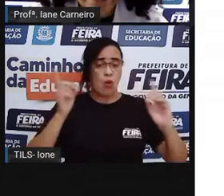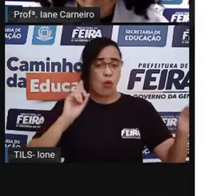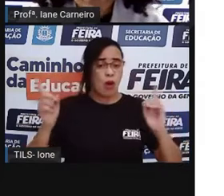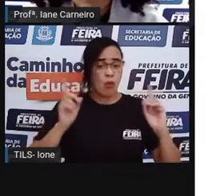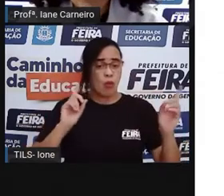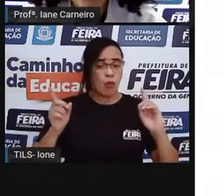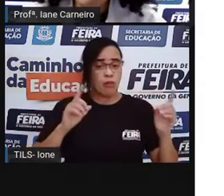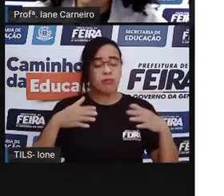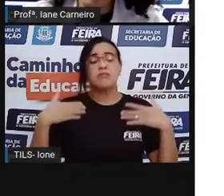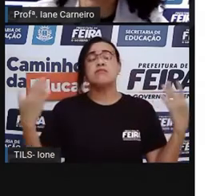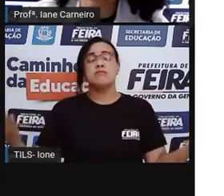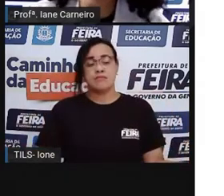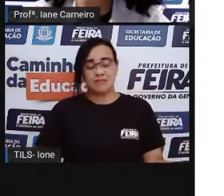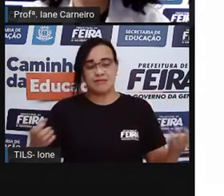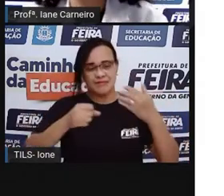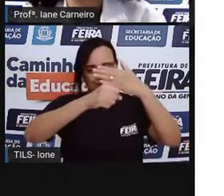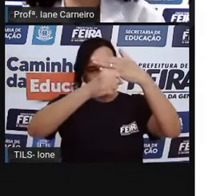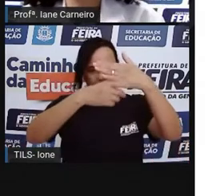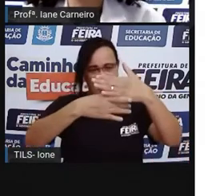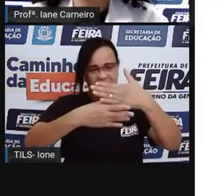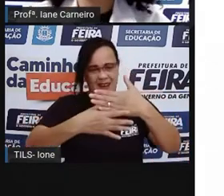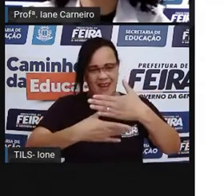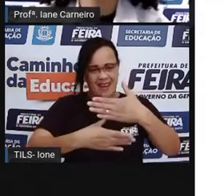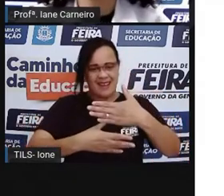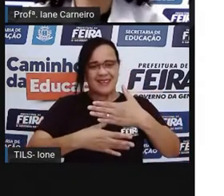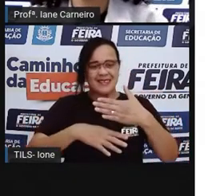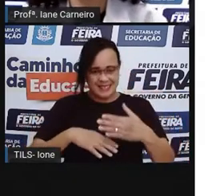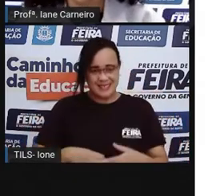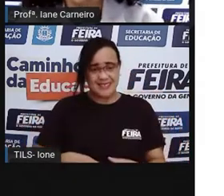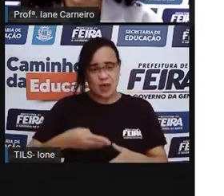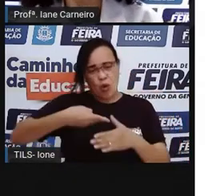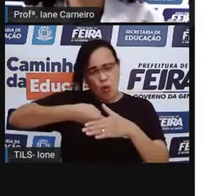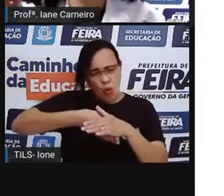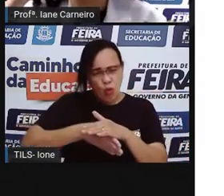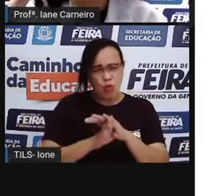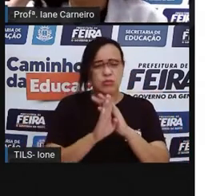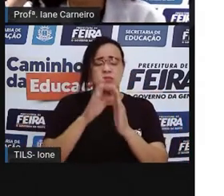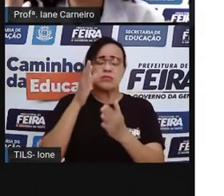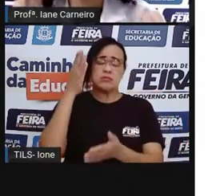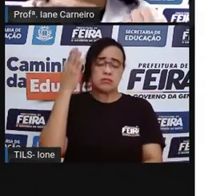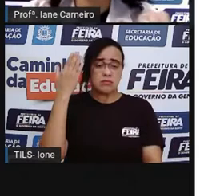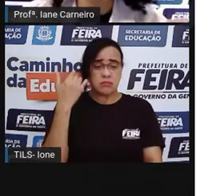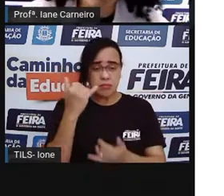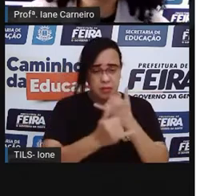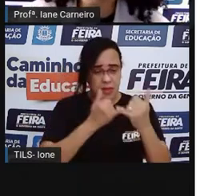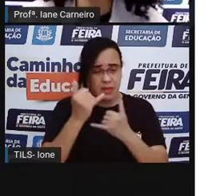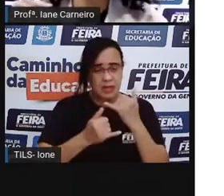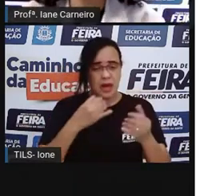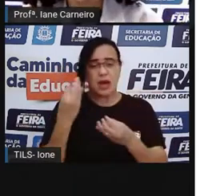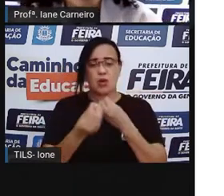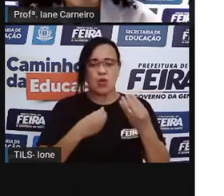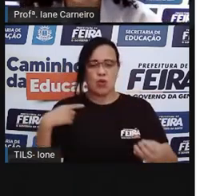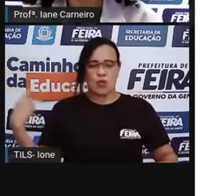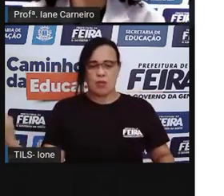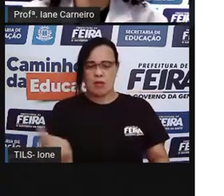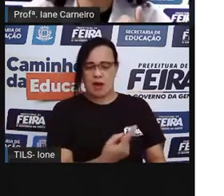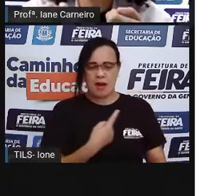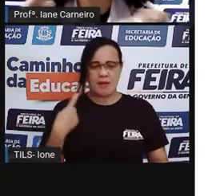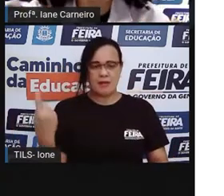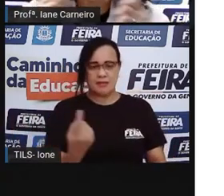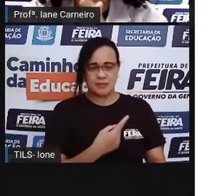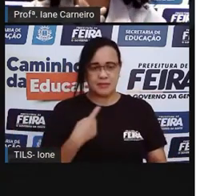quadrada? Conta aí pra Pro. Você costuma brincar de rodinha, de roda, De cantinho de roda, de adoleta,